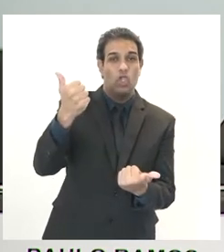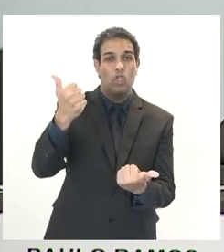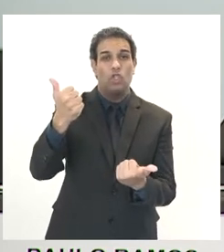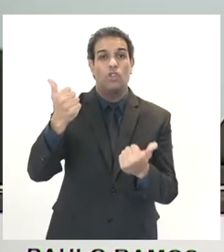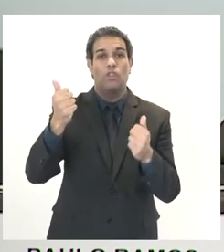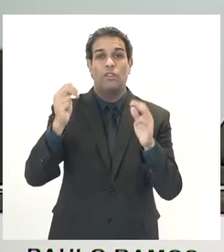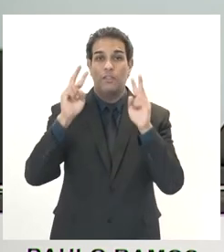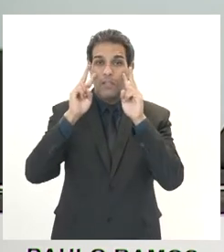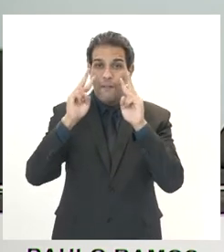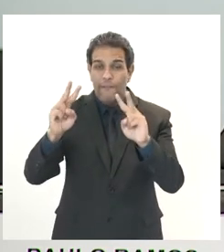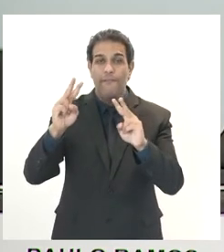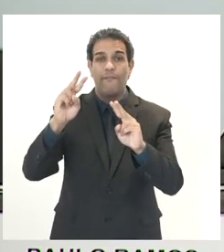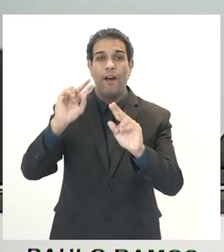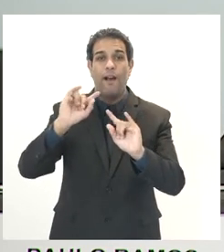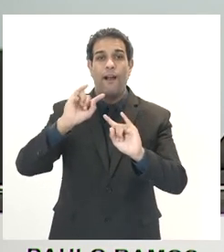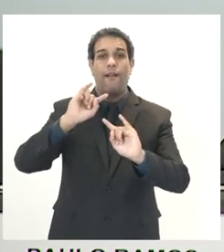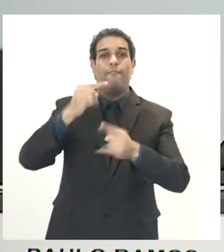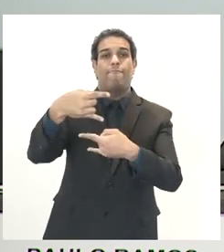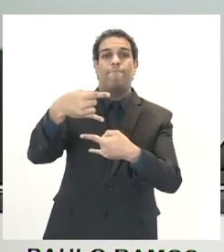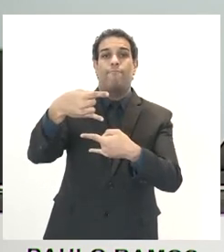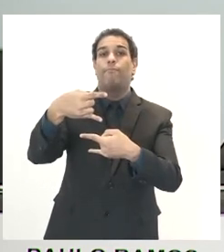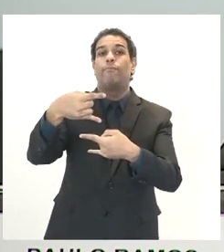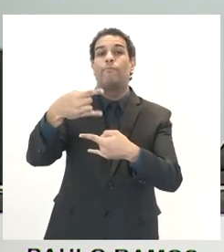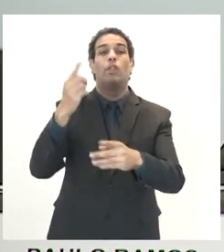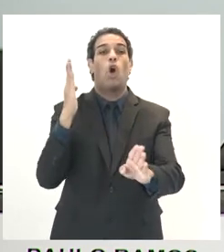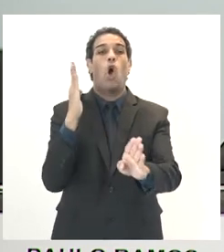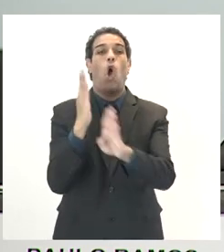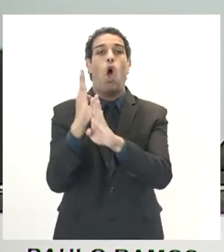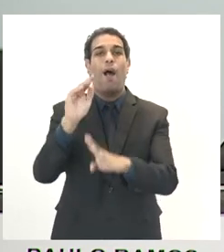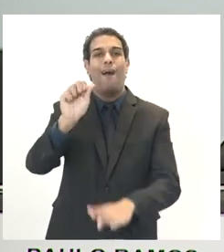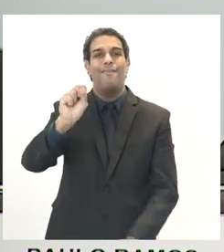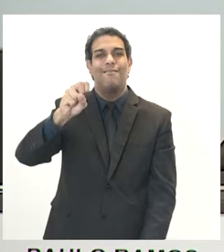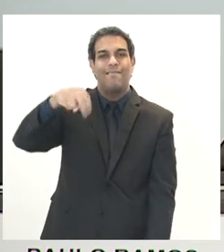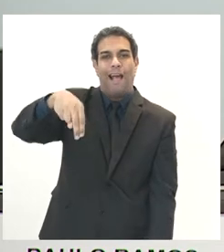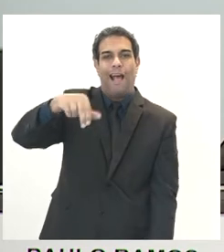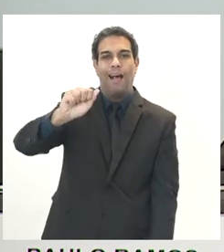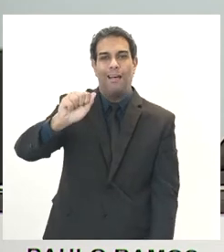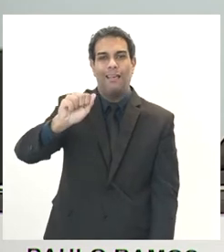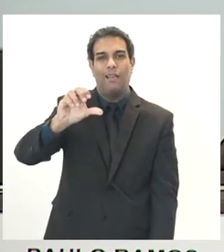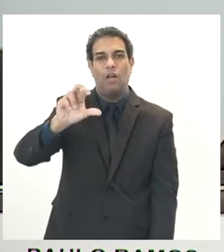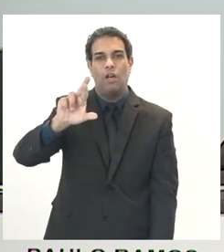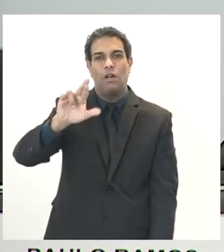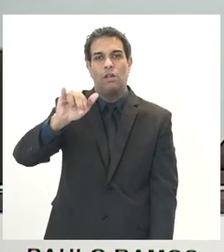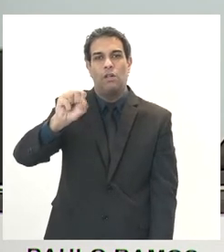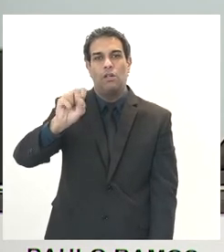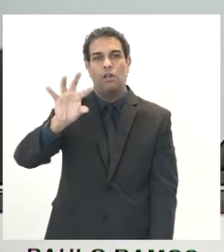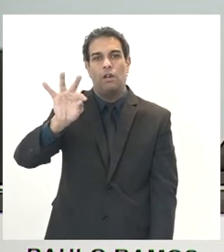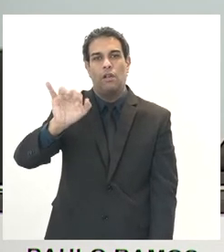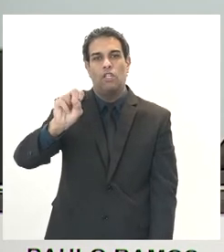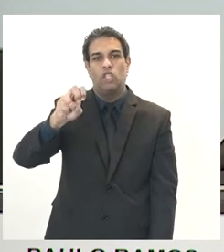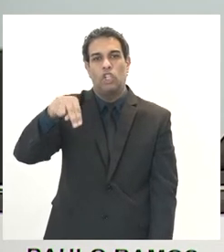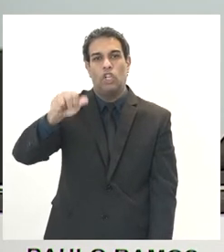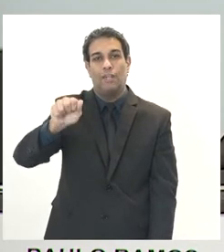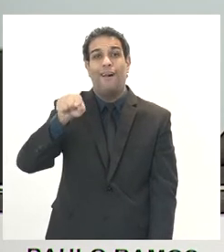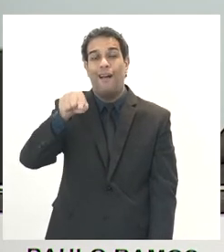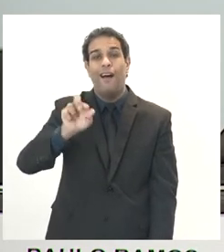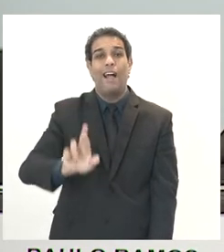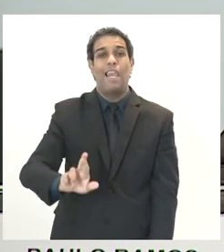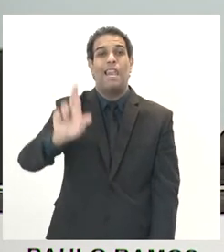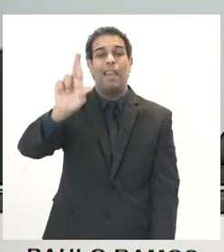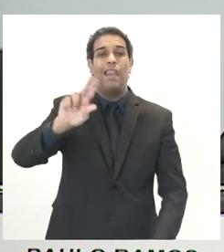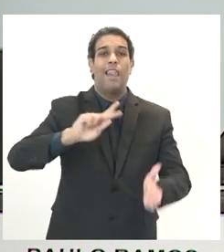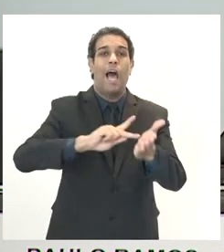olhada, para que a Ana Cristina Lessa, sindicato dos servidores municipais de Aperibé.